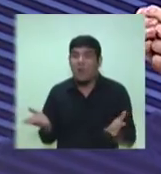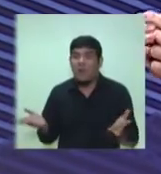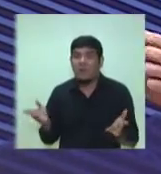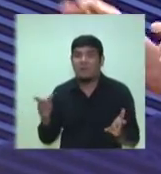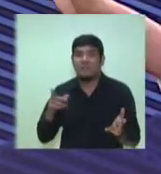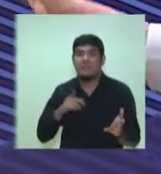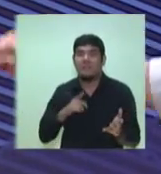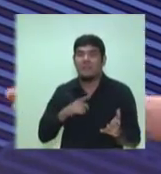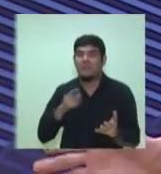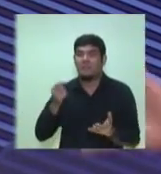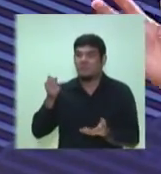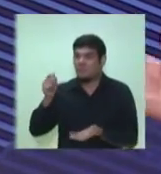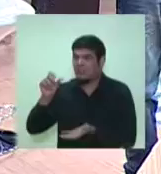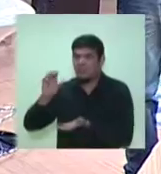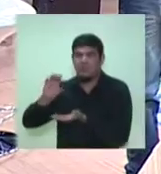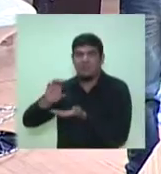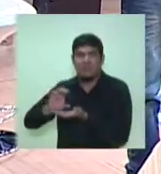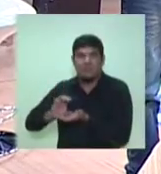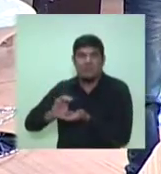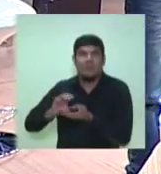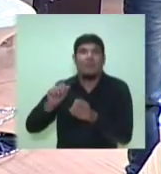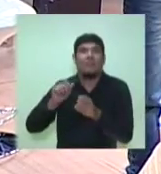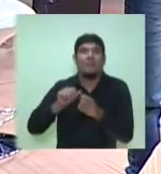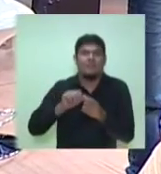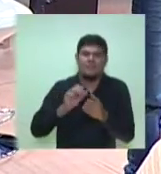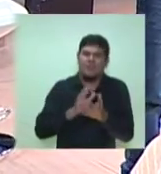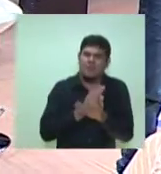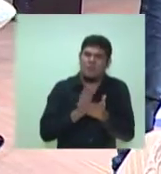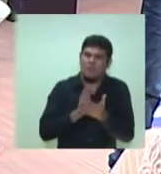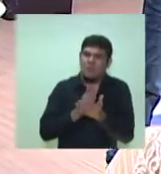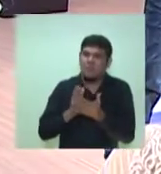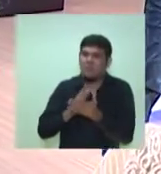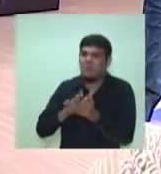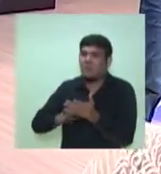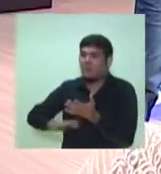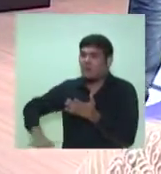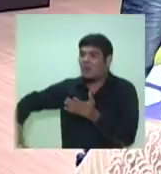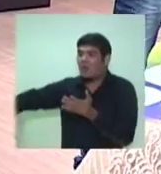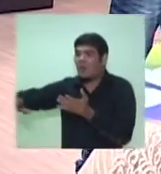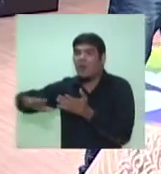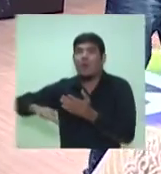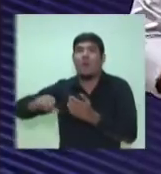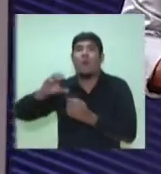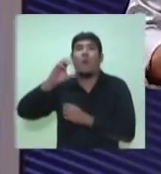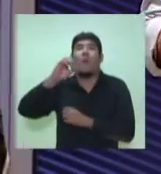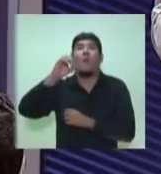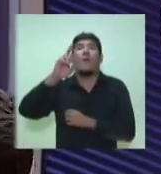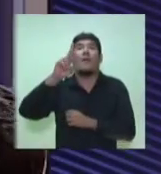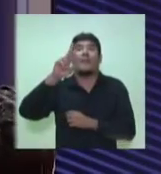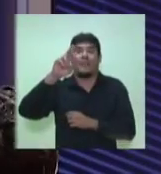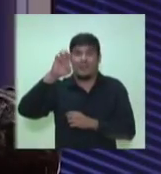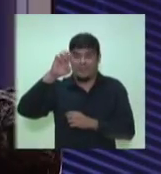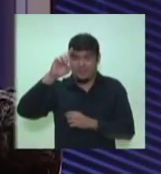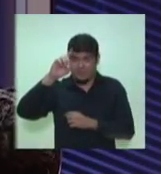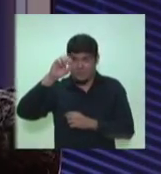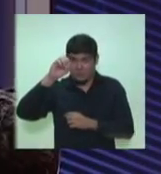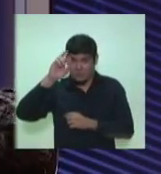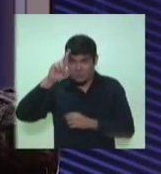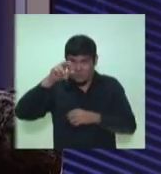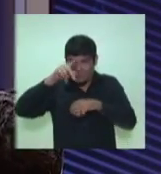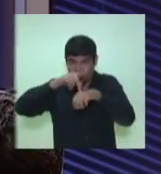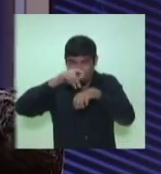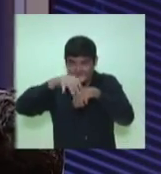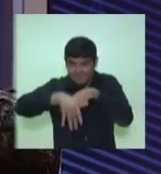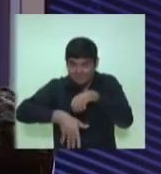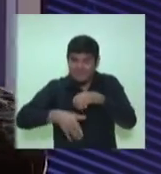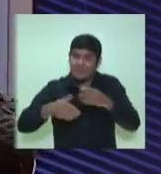em caixa dinheiro para fazer mais algumas desapropriações no chamado Corredor do Mindu. Agora, vou a dados bem eloquentes.